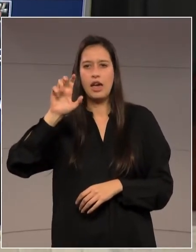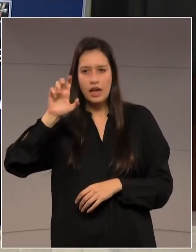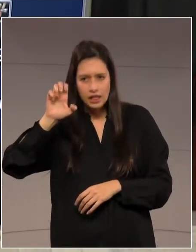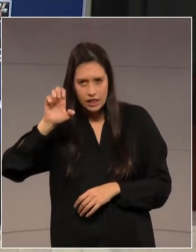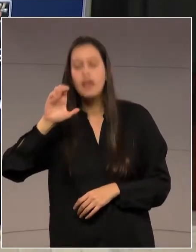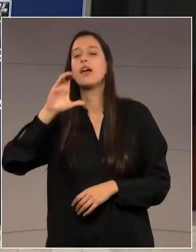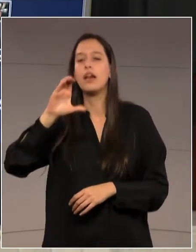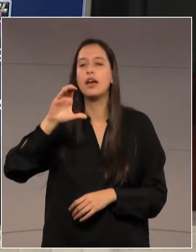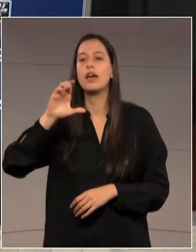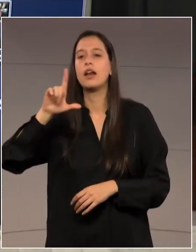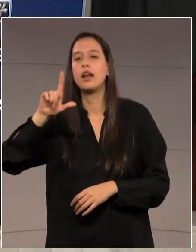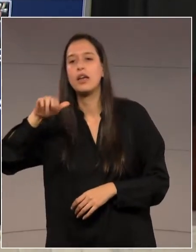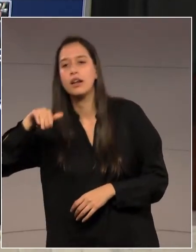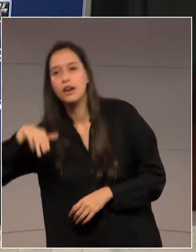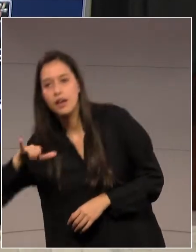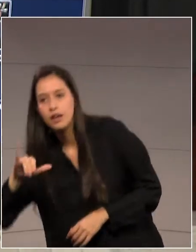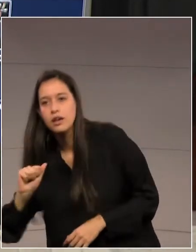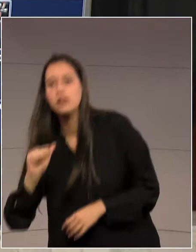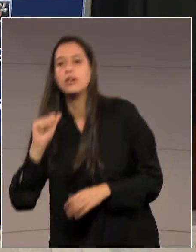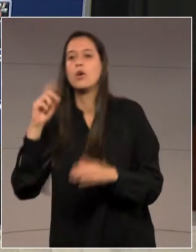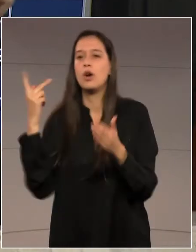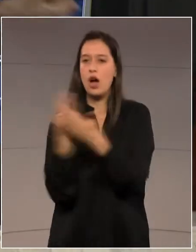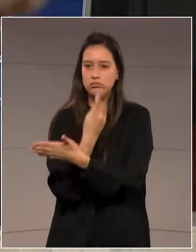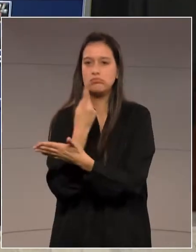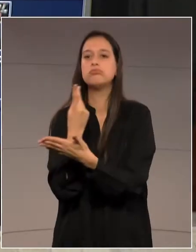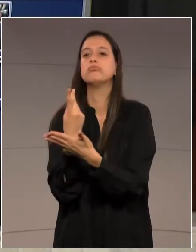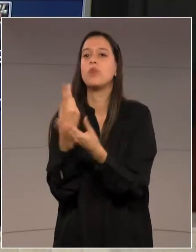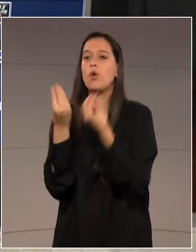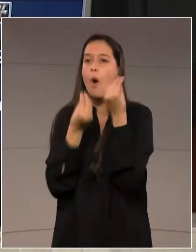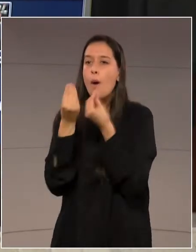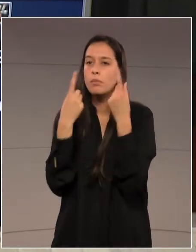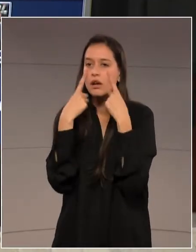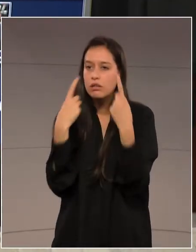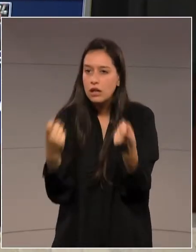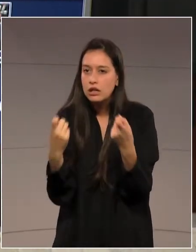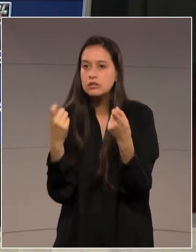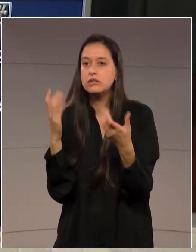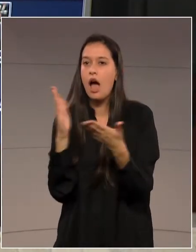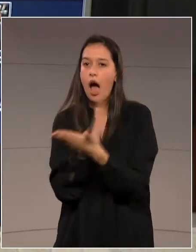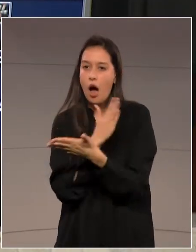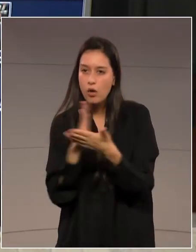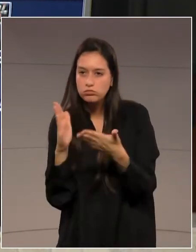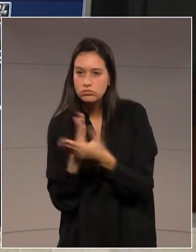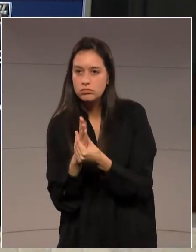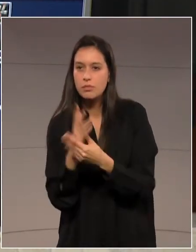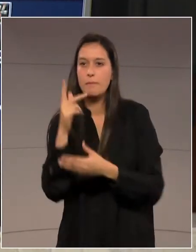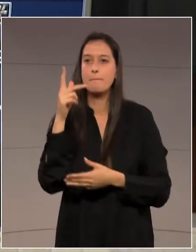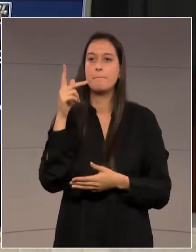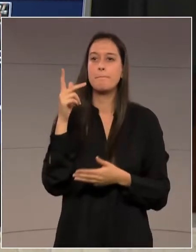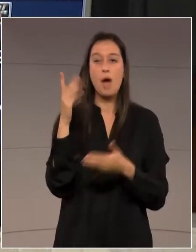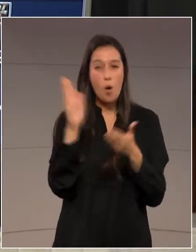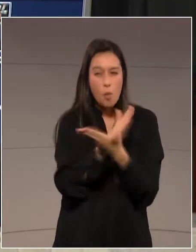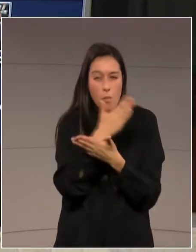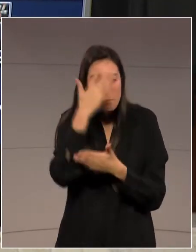interessa para alguns, porque para o servidor público ele não é bom.